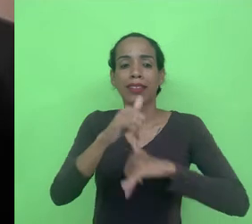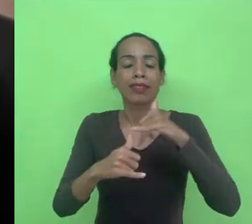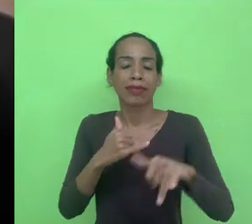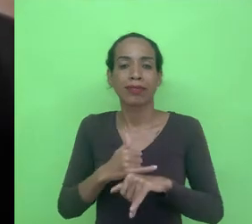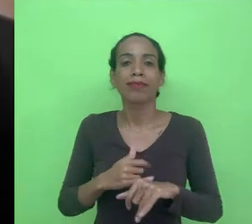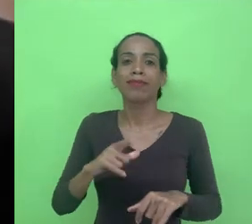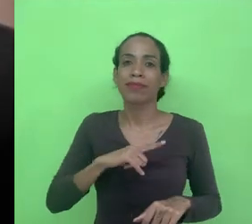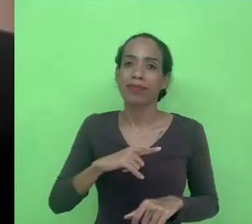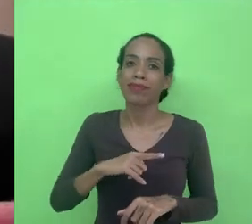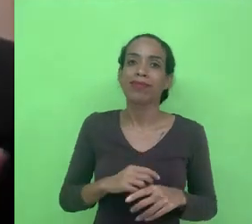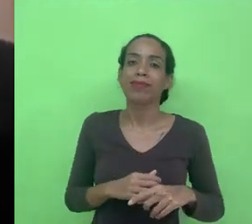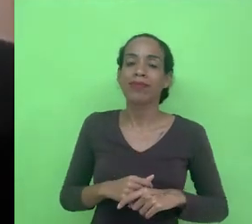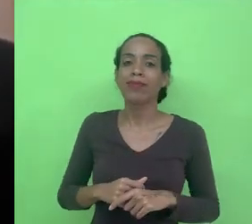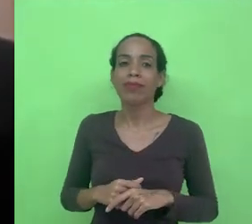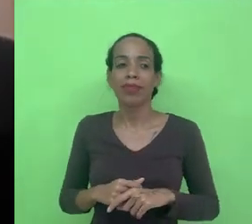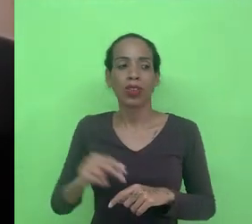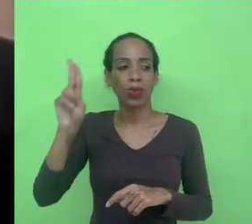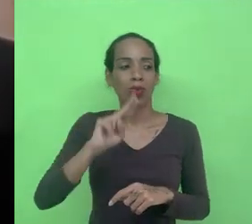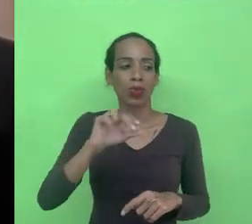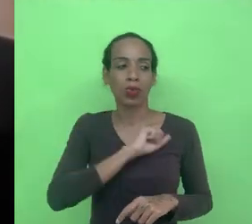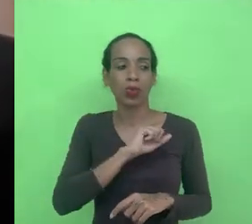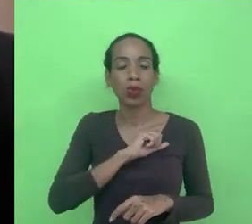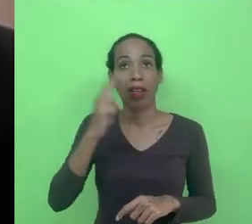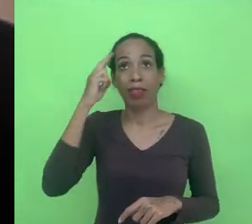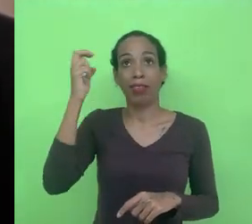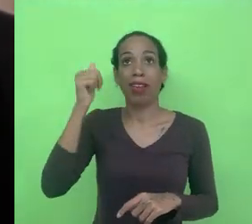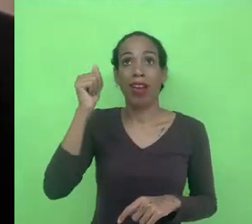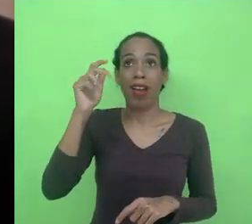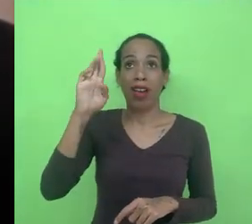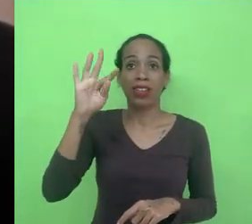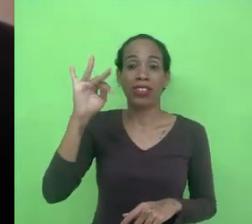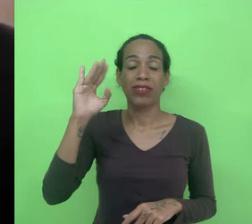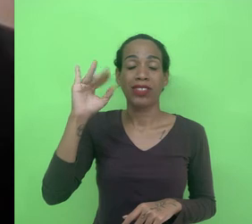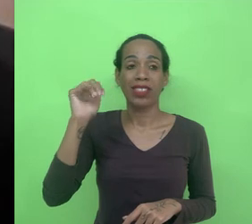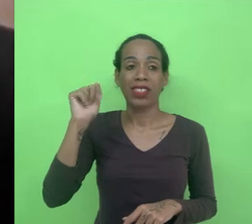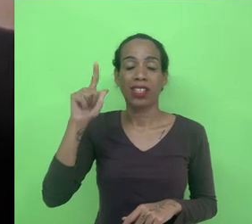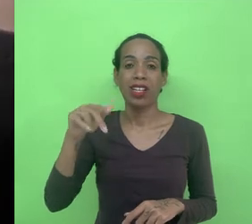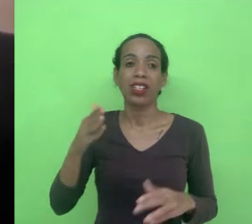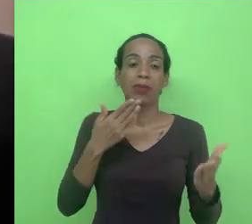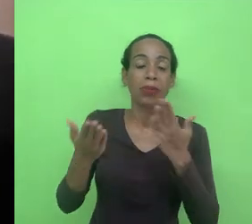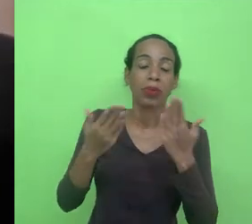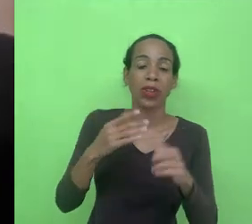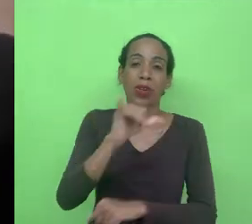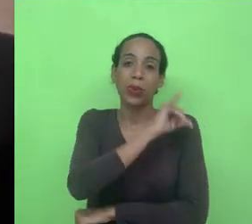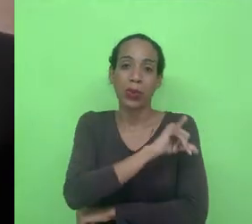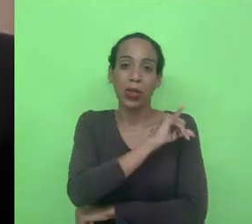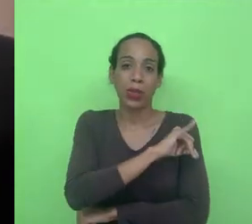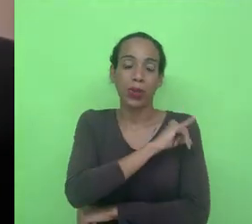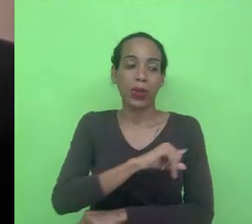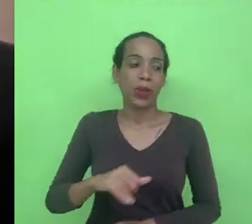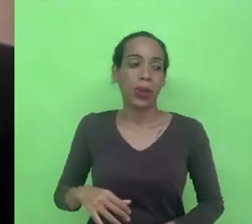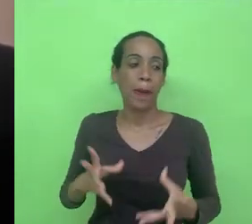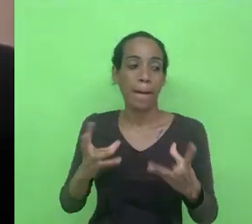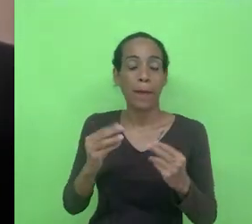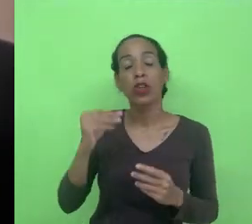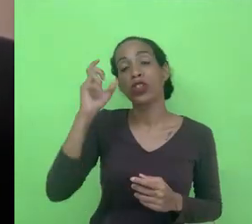ajudando aqui com o algoritmo e inteligência artificial em Pascoal aqui do Rio de Janeiro porque é algo muito difícil